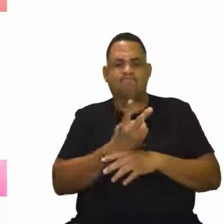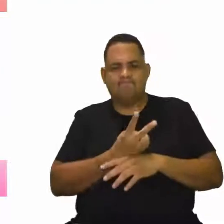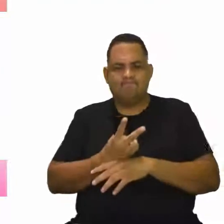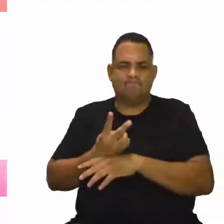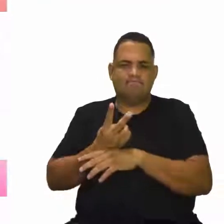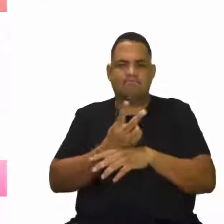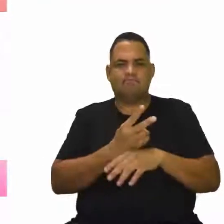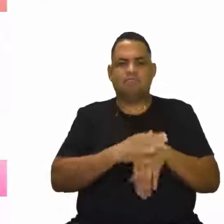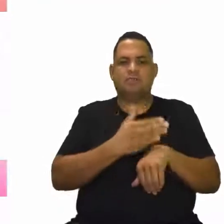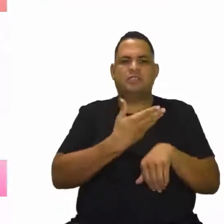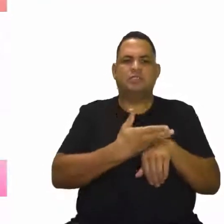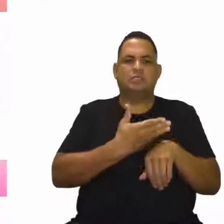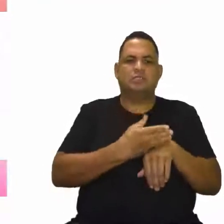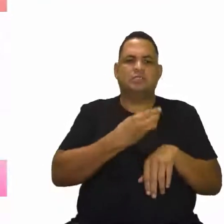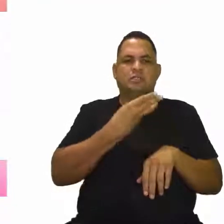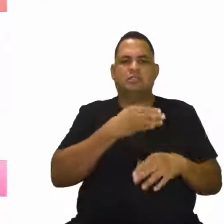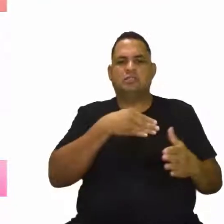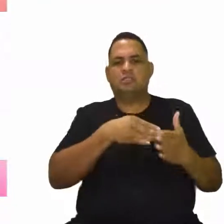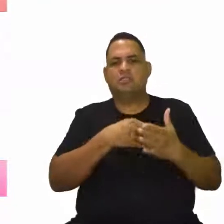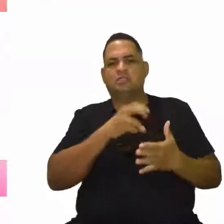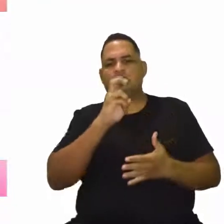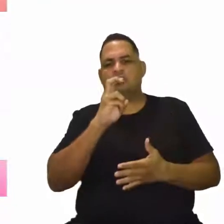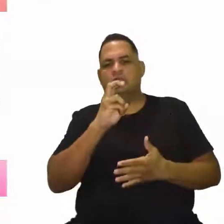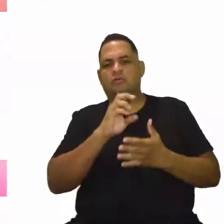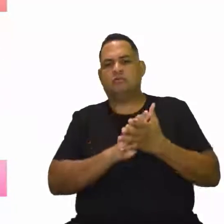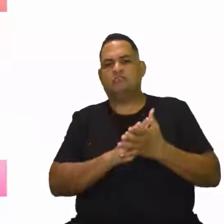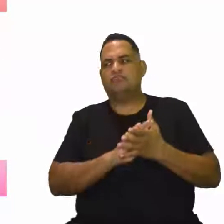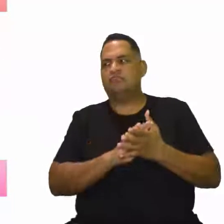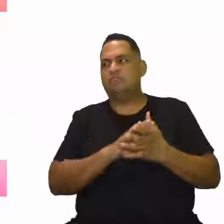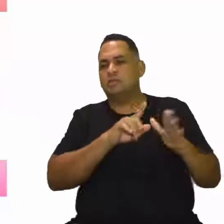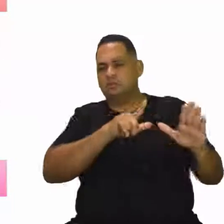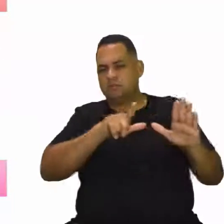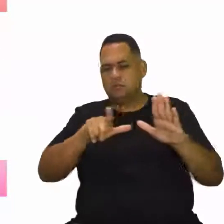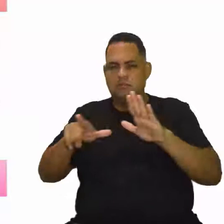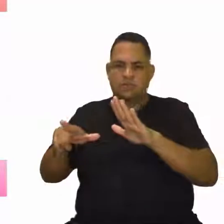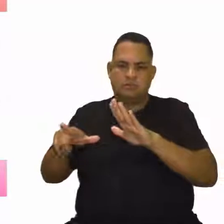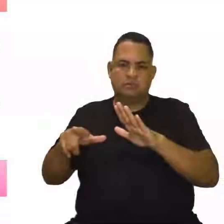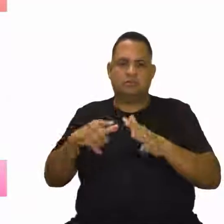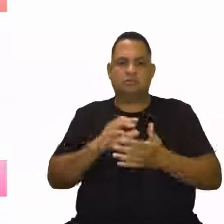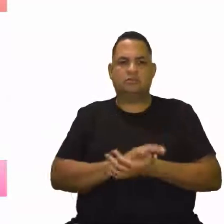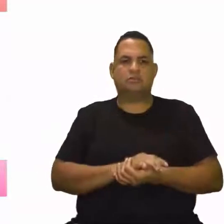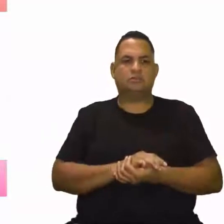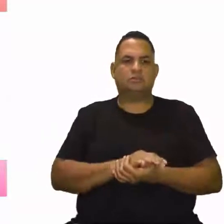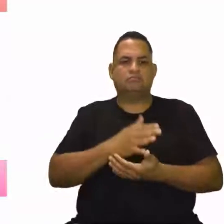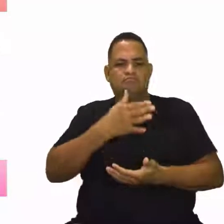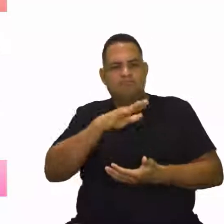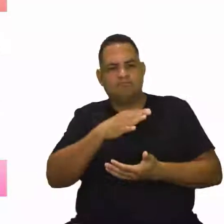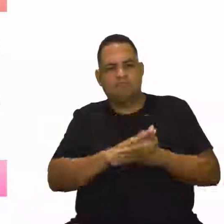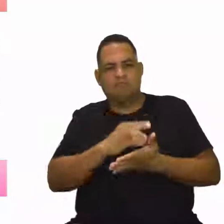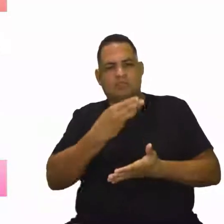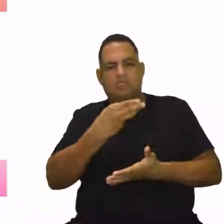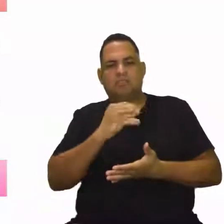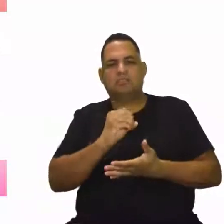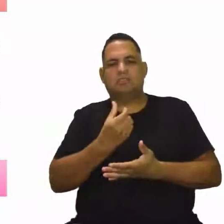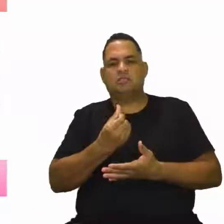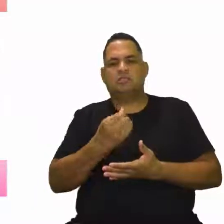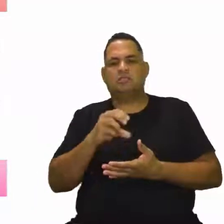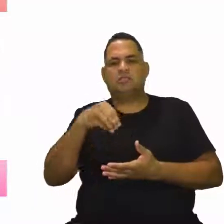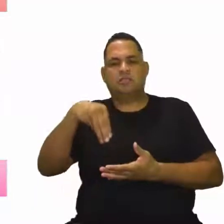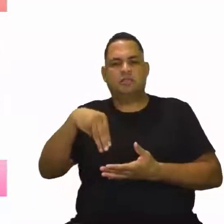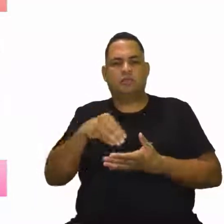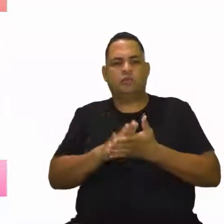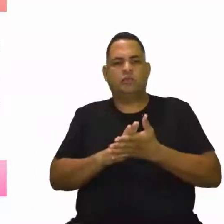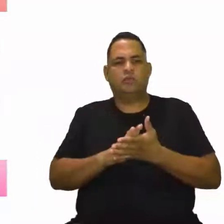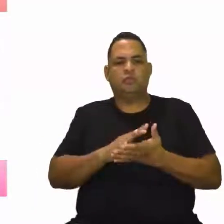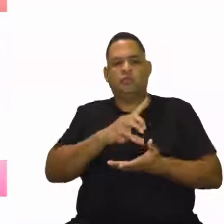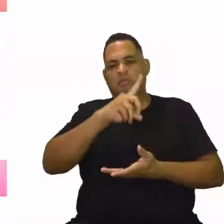esse idoso treinar aí de 3 a 5 vezes por semana. Essas atividades moderadas aí de 30 a 60 minutos, né?